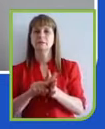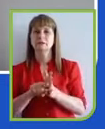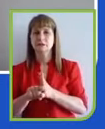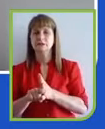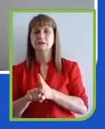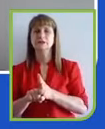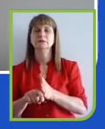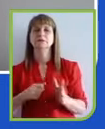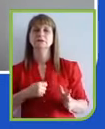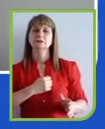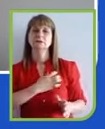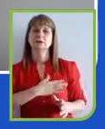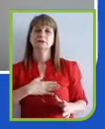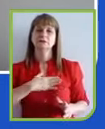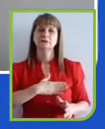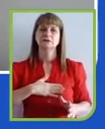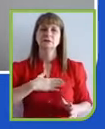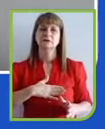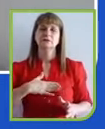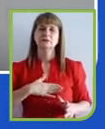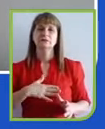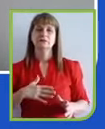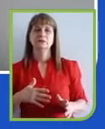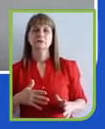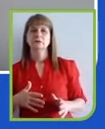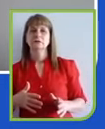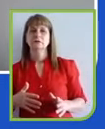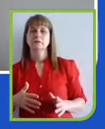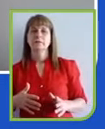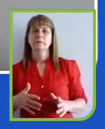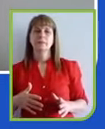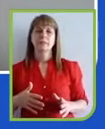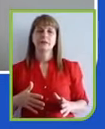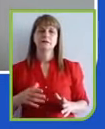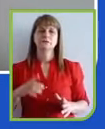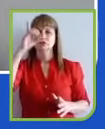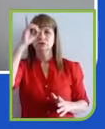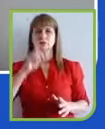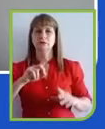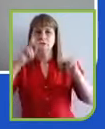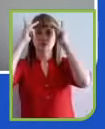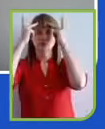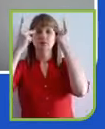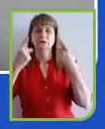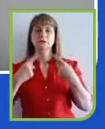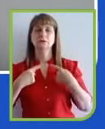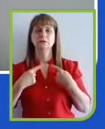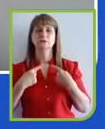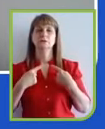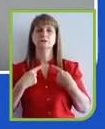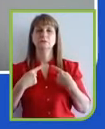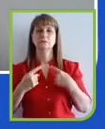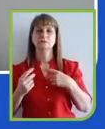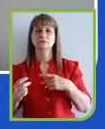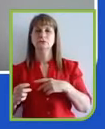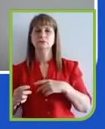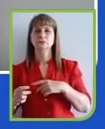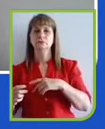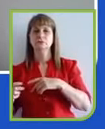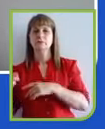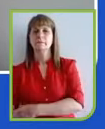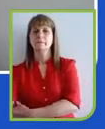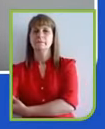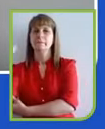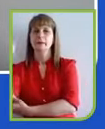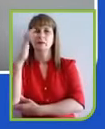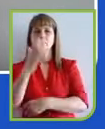auditorias em loco, de compliance, política de direitos humanos, por exemplo, de meio ambiente, foco em comunicação,